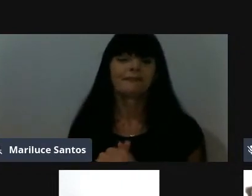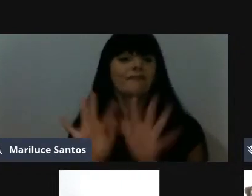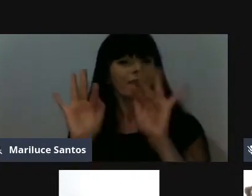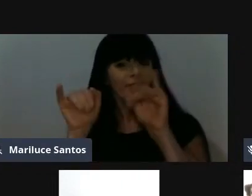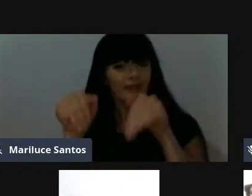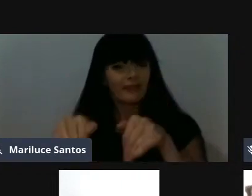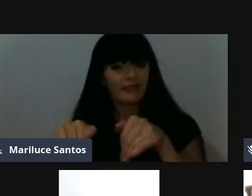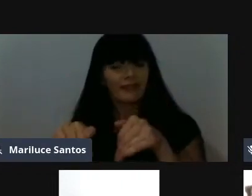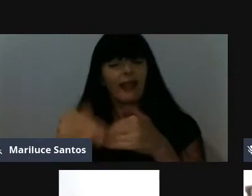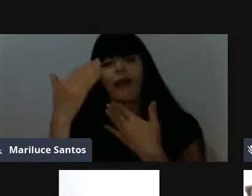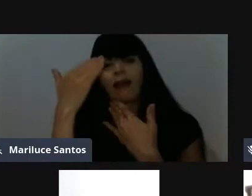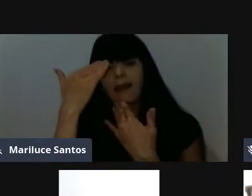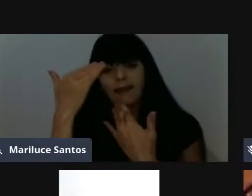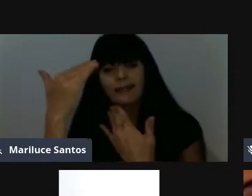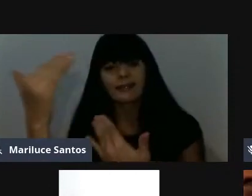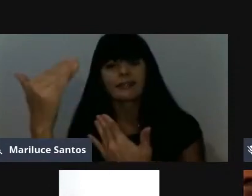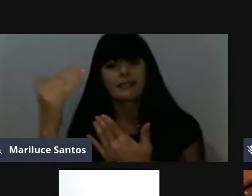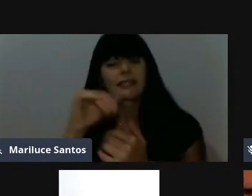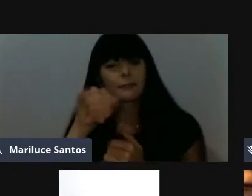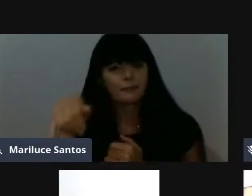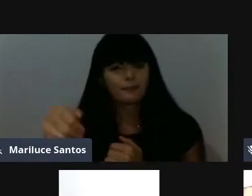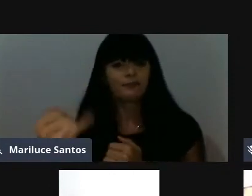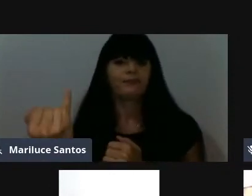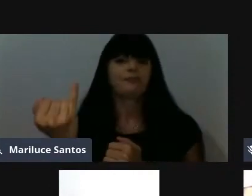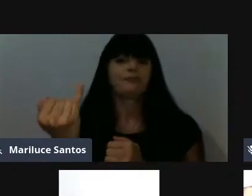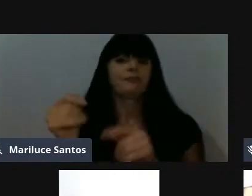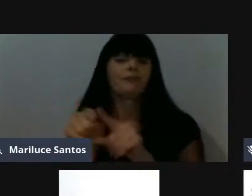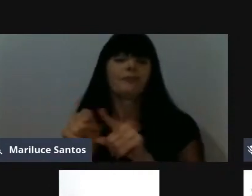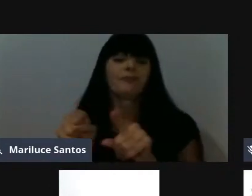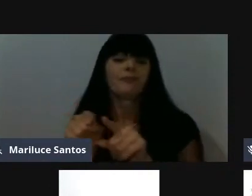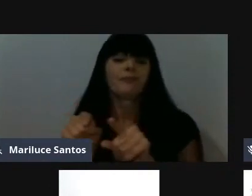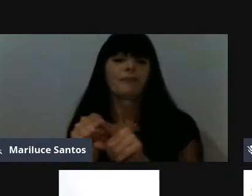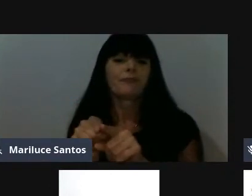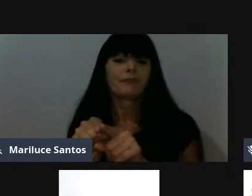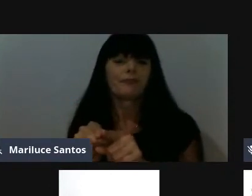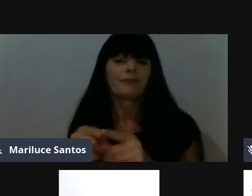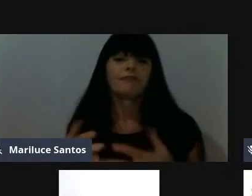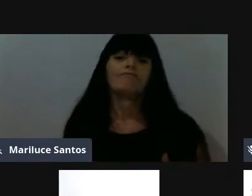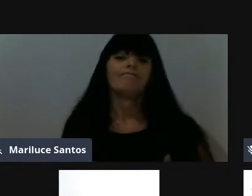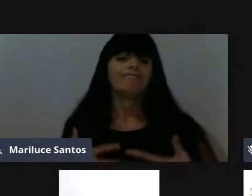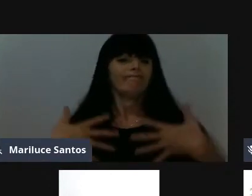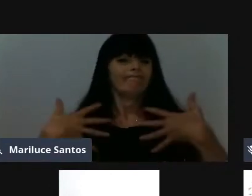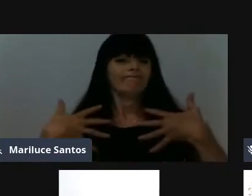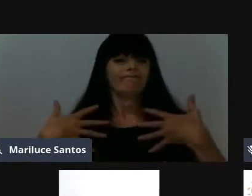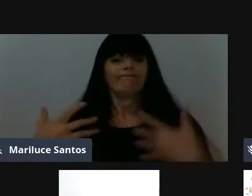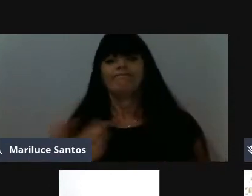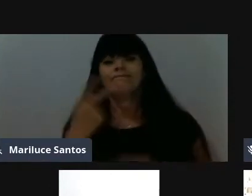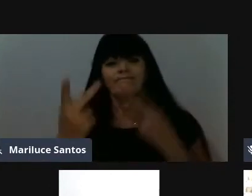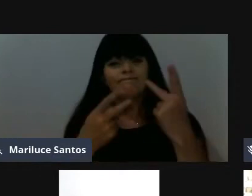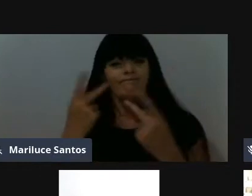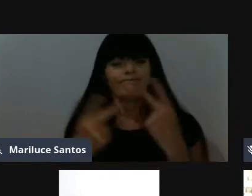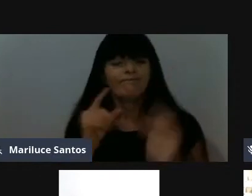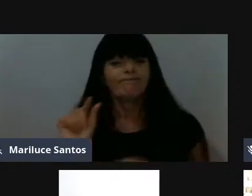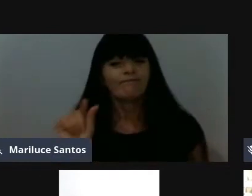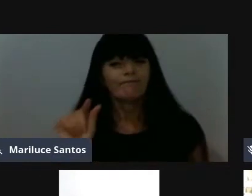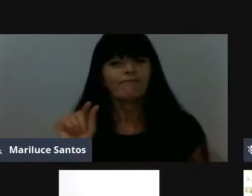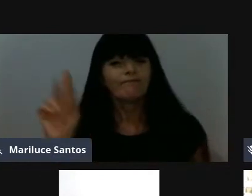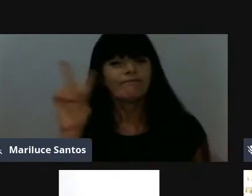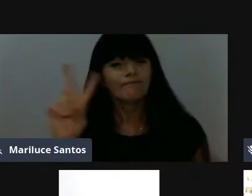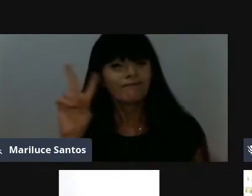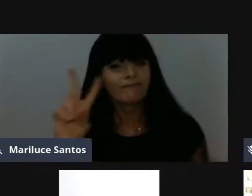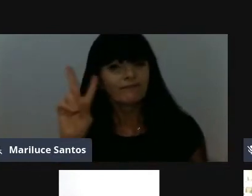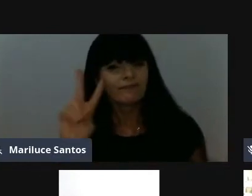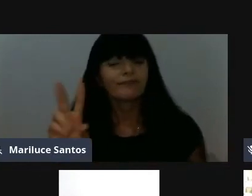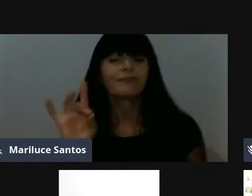finalizar aí, mais uma vez, agradecendo pela oportunidade, pelo privilégio de poder falar um pouquinho, contar um pouco